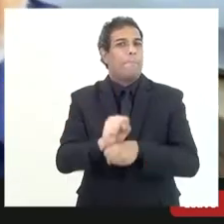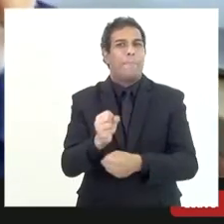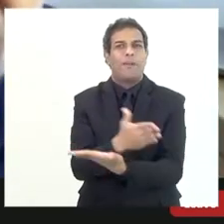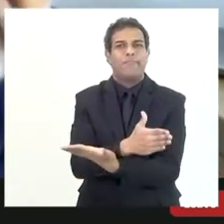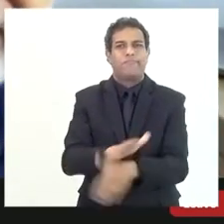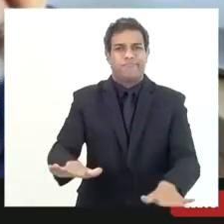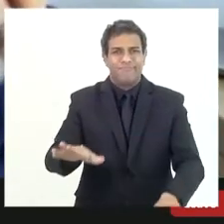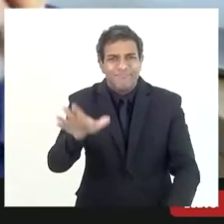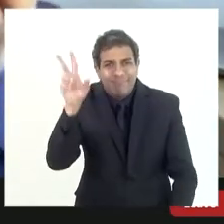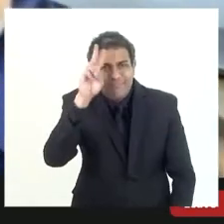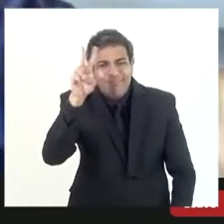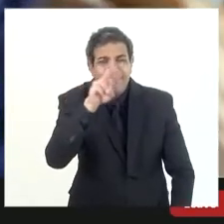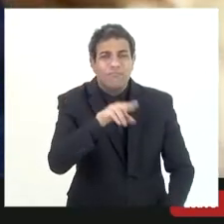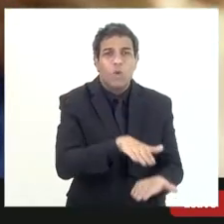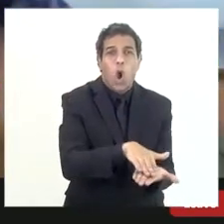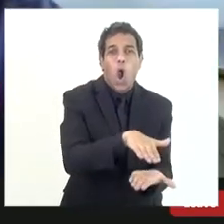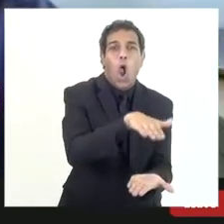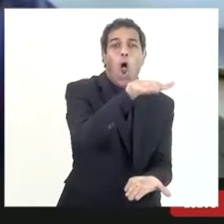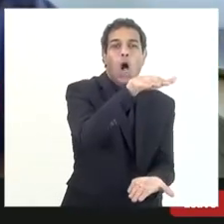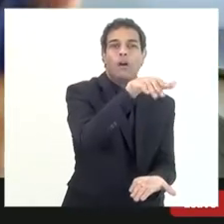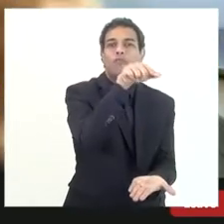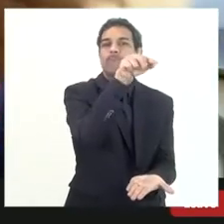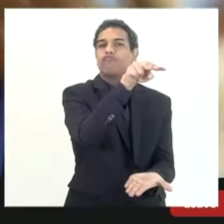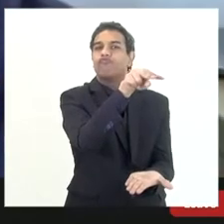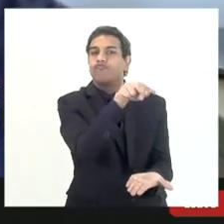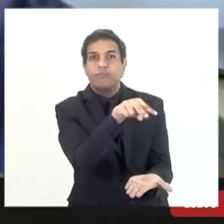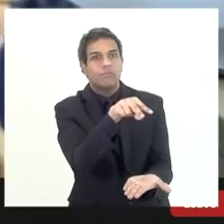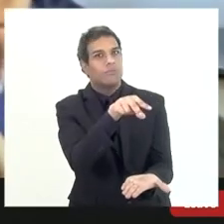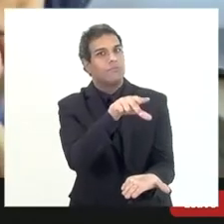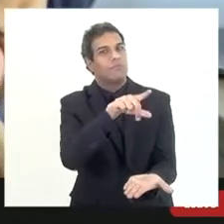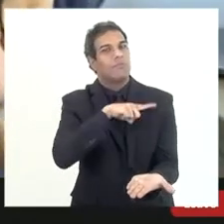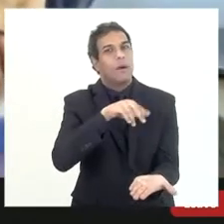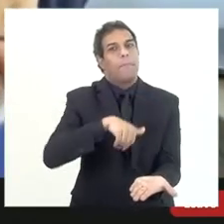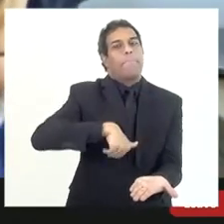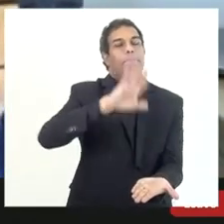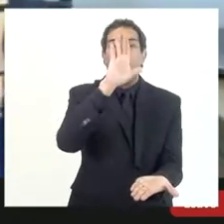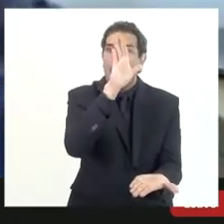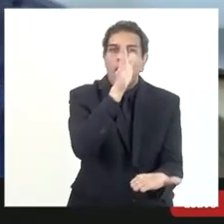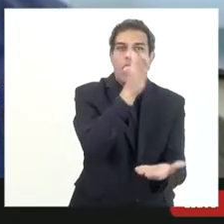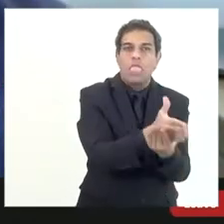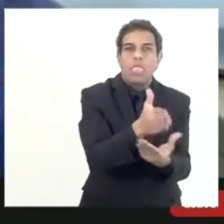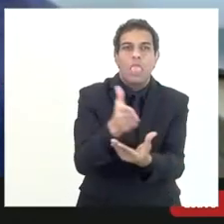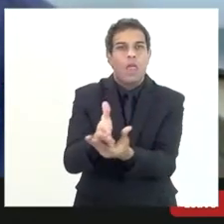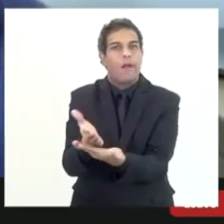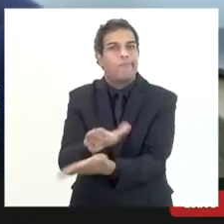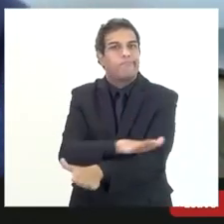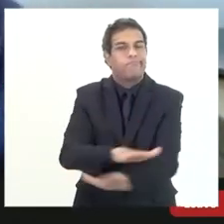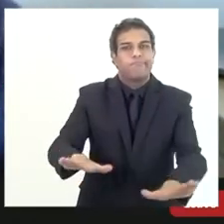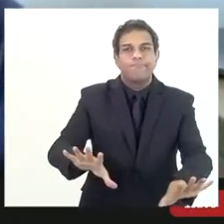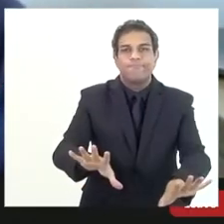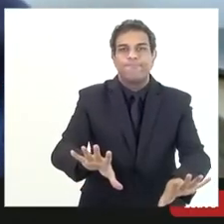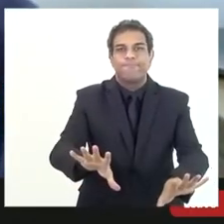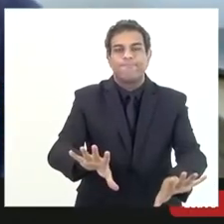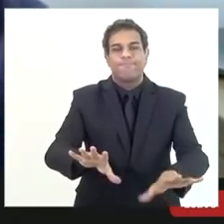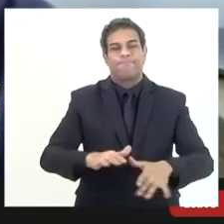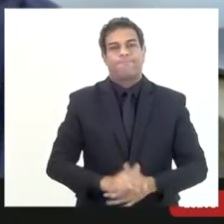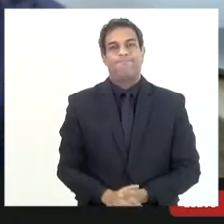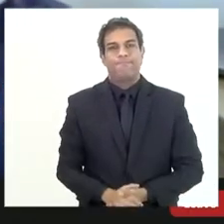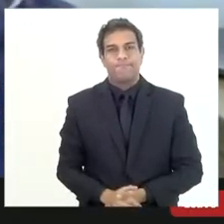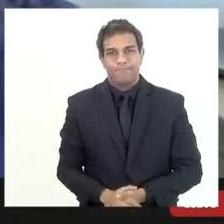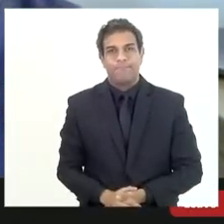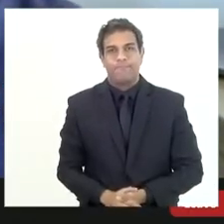demandas judiciais a segunda questão enquanto não vem a tela que eu coloco